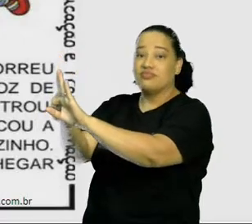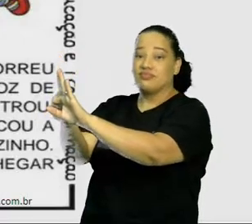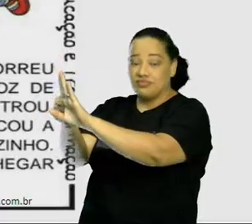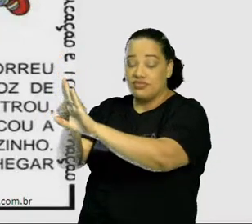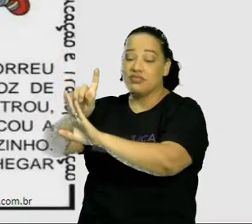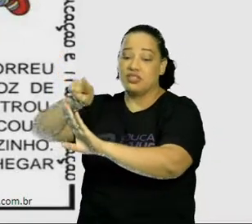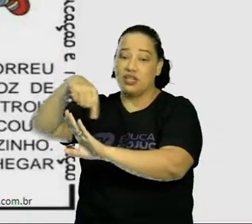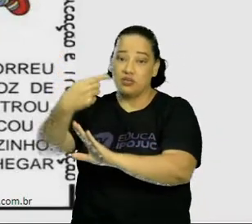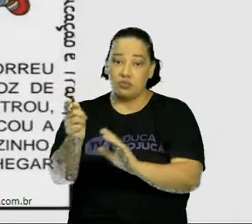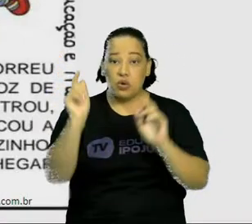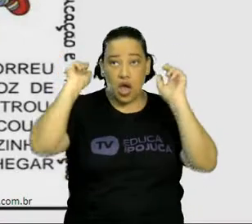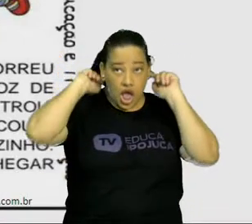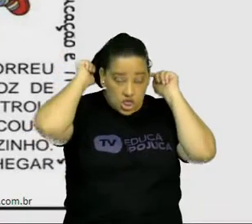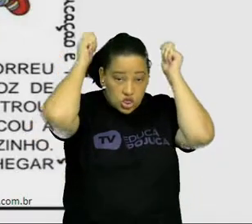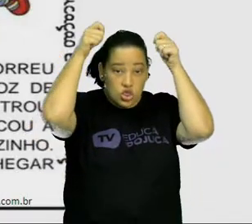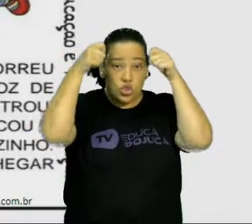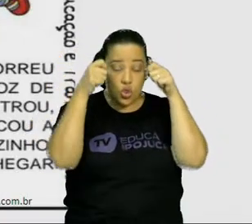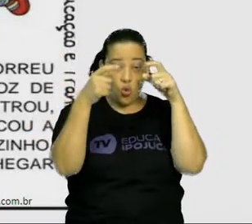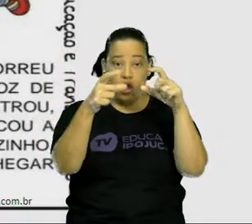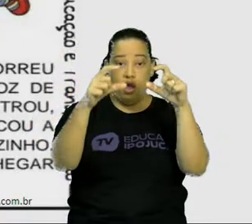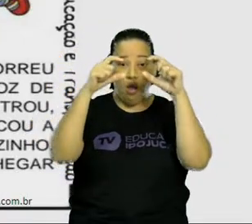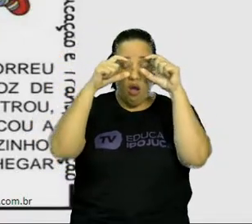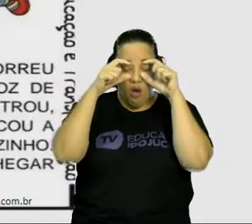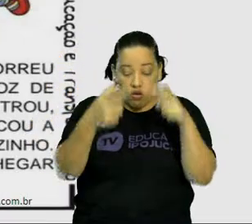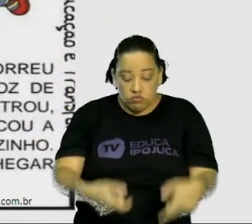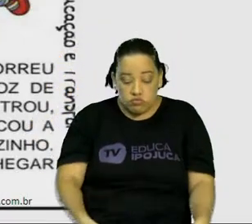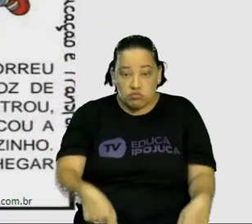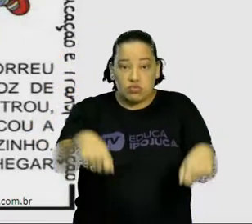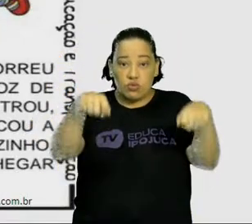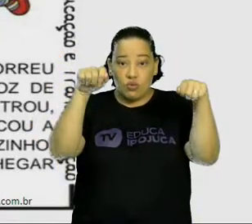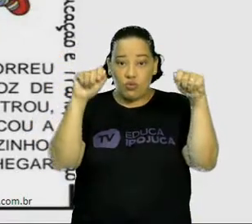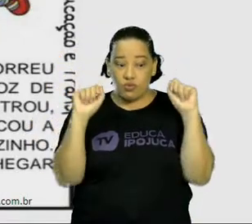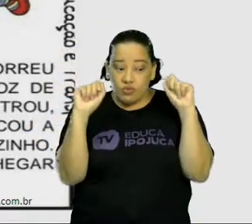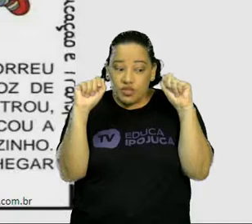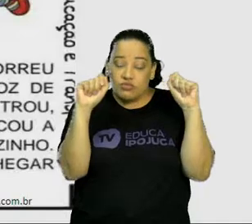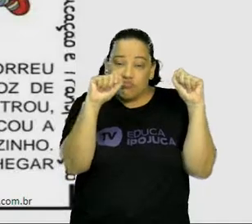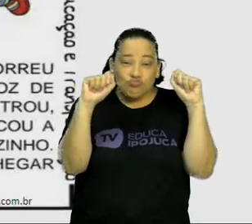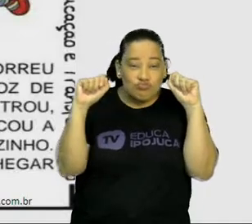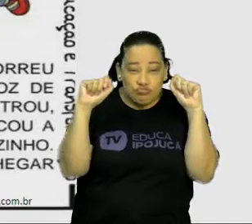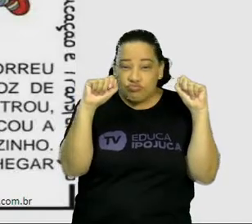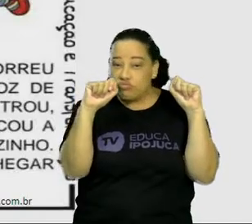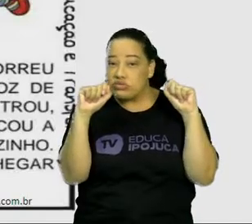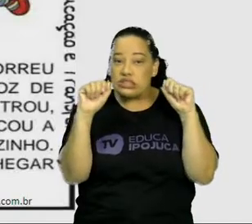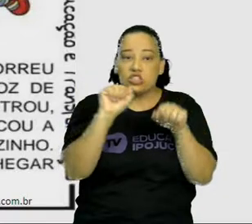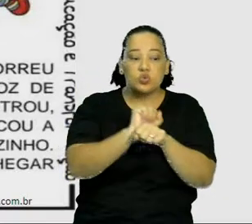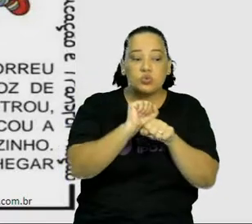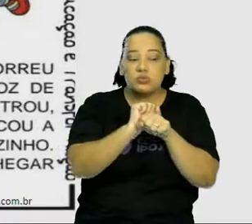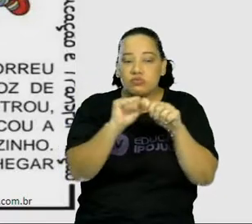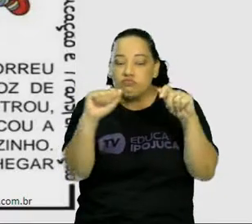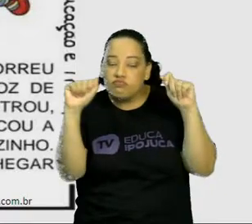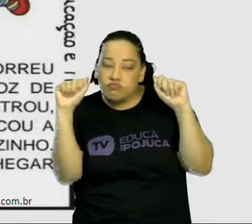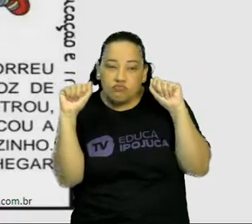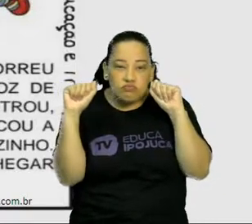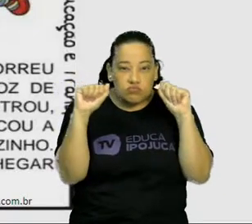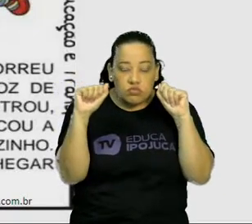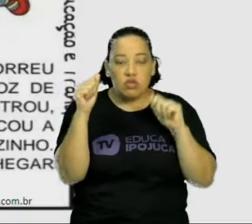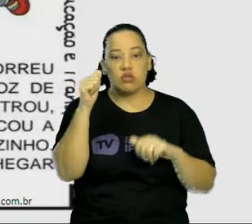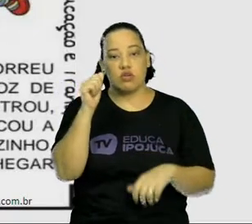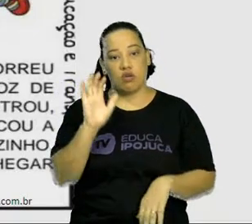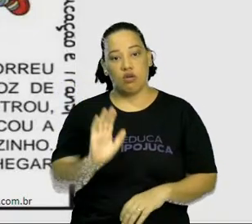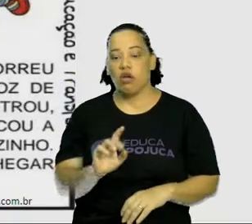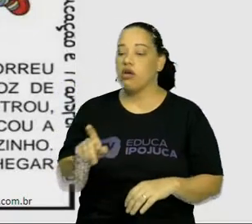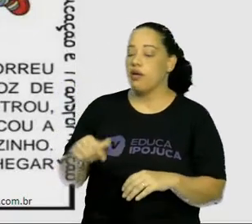colocou os óculos e se cobriu, esperando a Chapeuzinho. Quando a Chapeuzinho